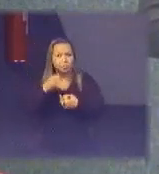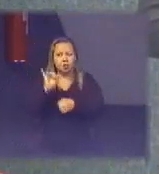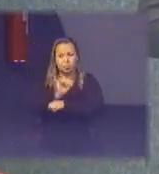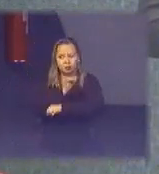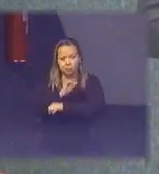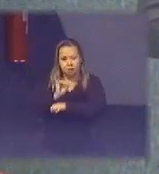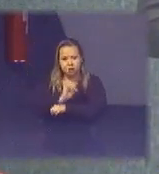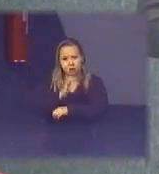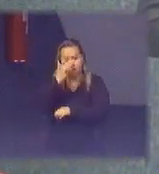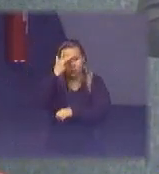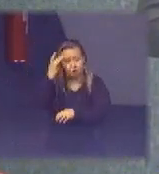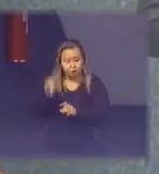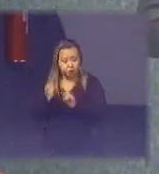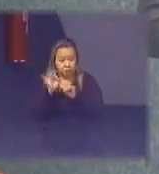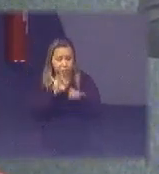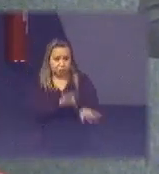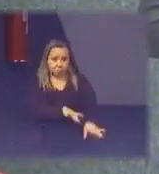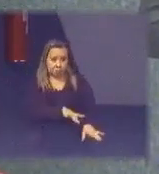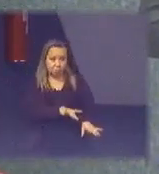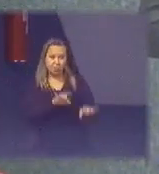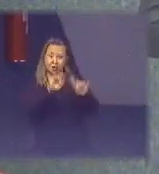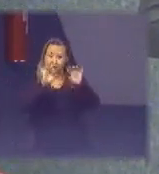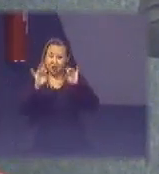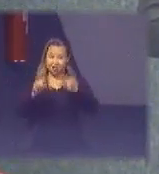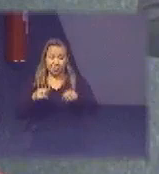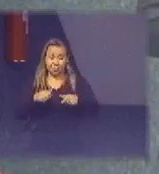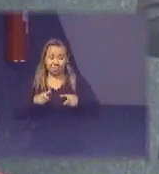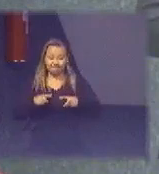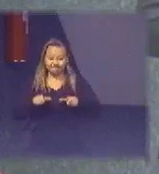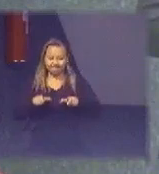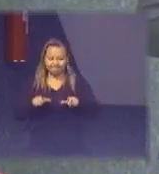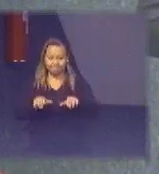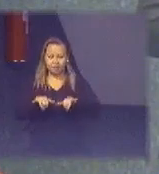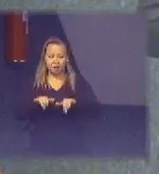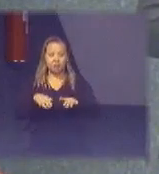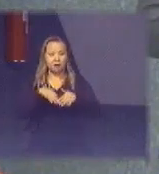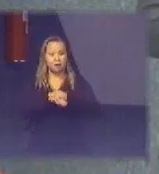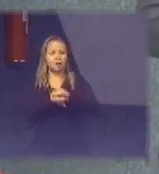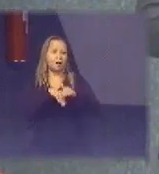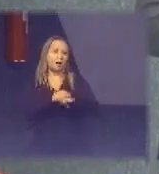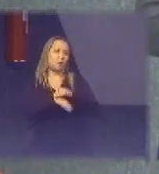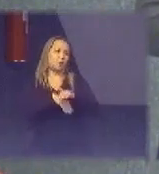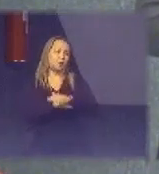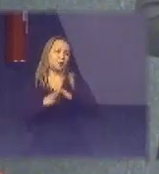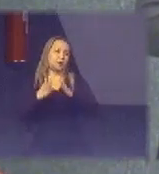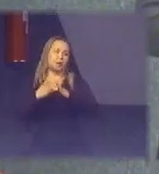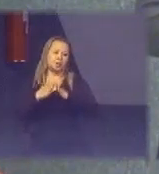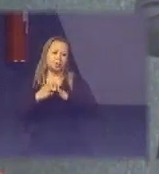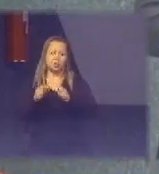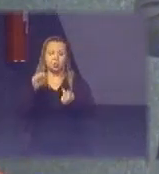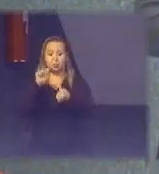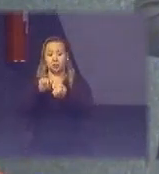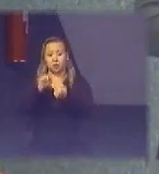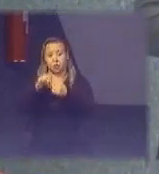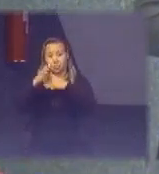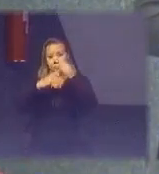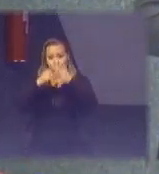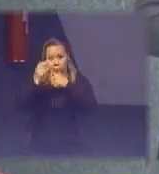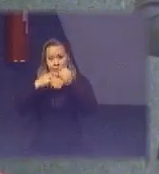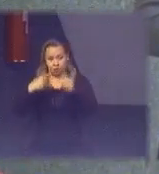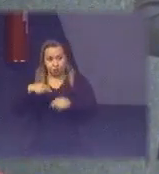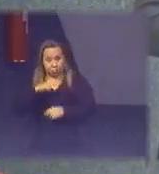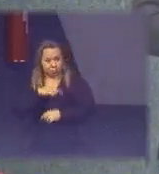cada dia mais vocês vão ter gavetas cheias então o objetivo aqui é mostrar ações que a gente tem feito para